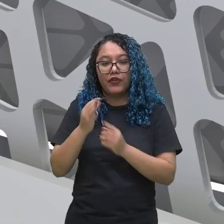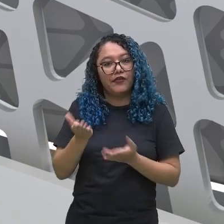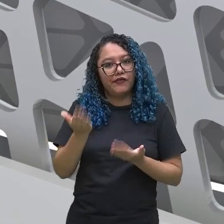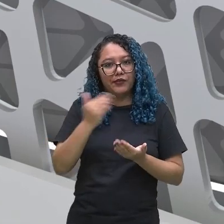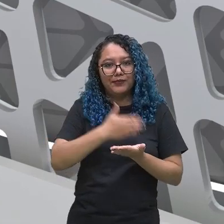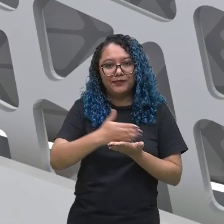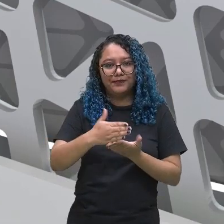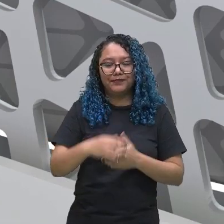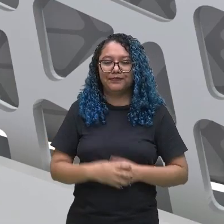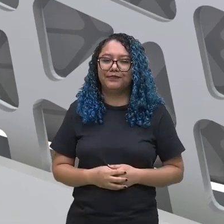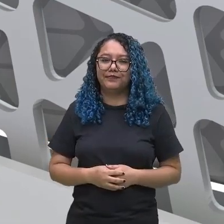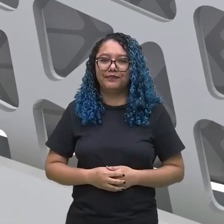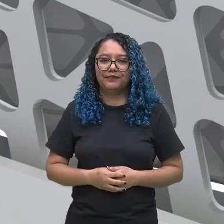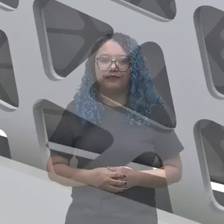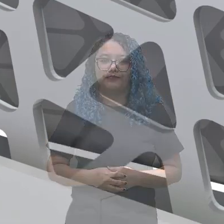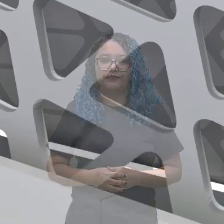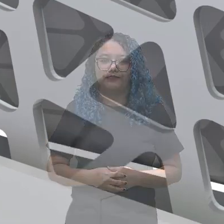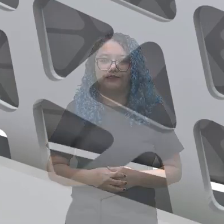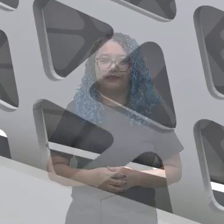vamos lá a nossa aula?